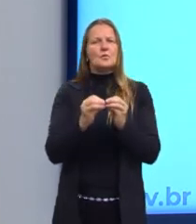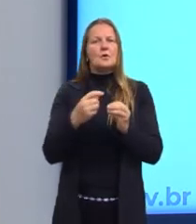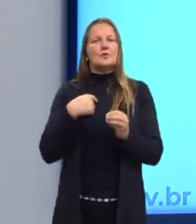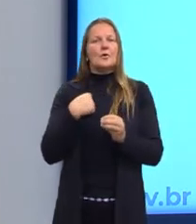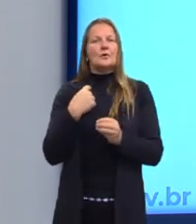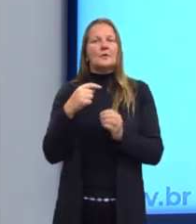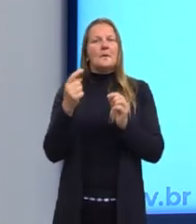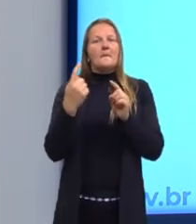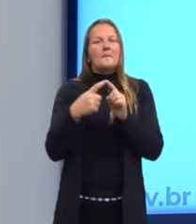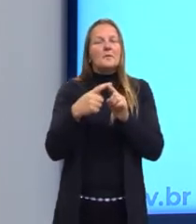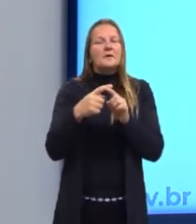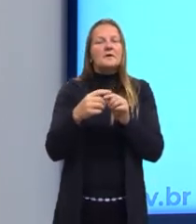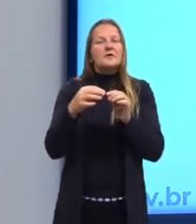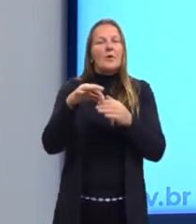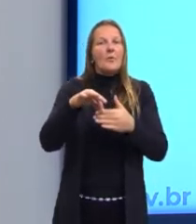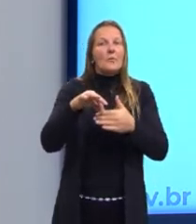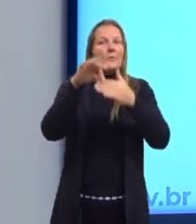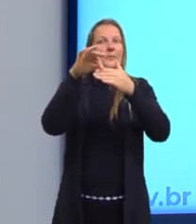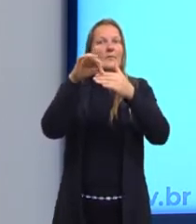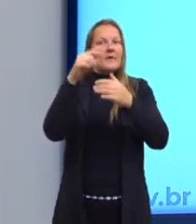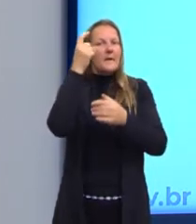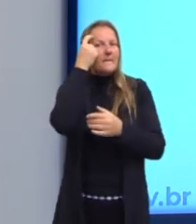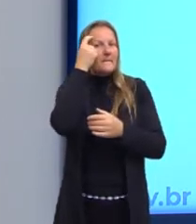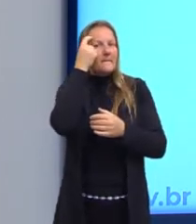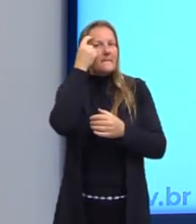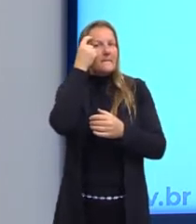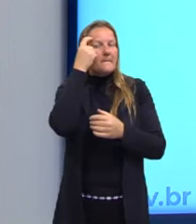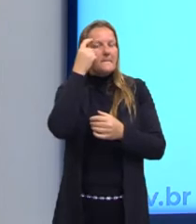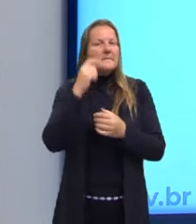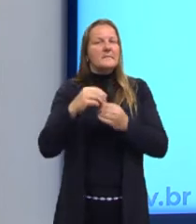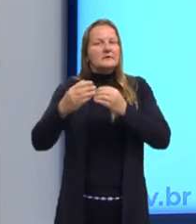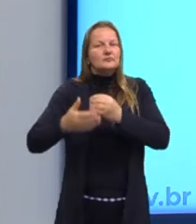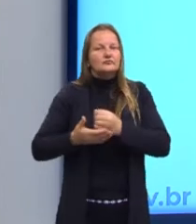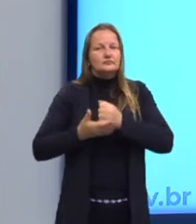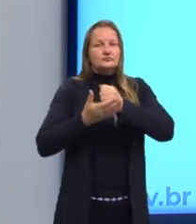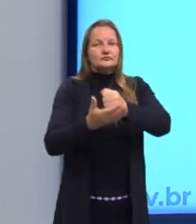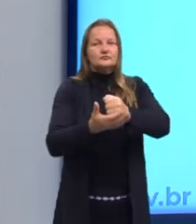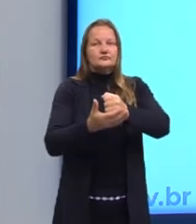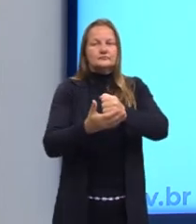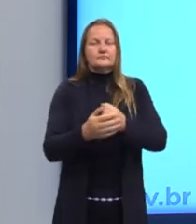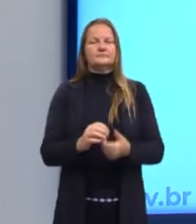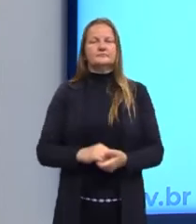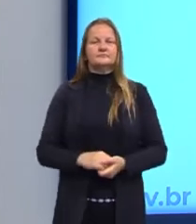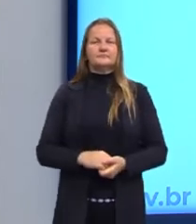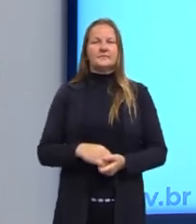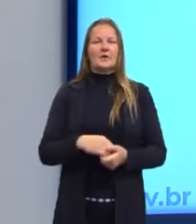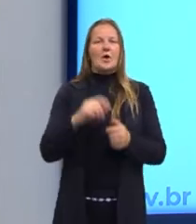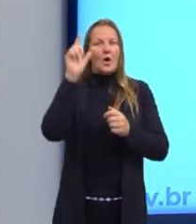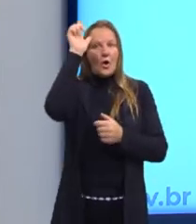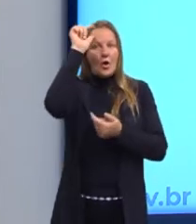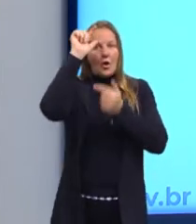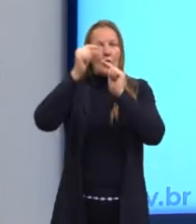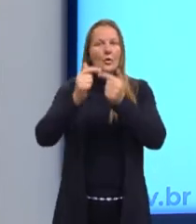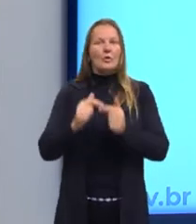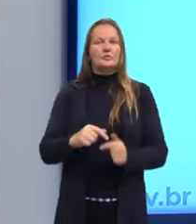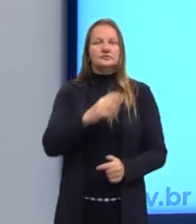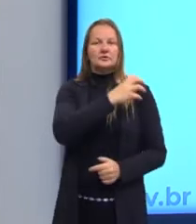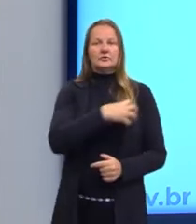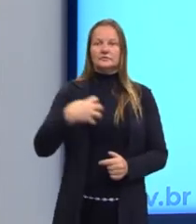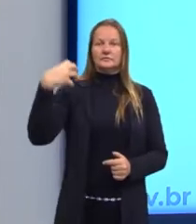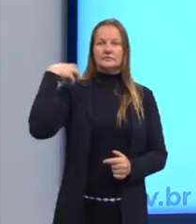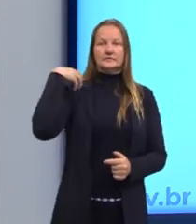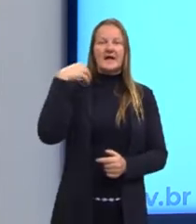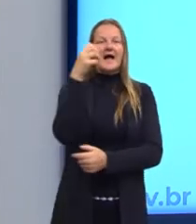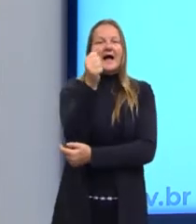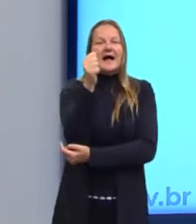por meio de evidências que a sustentem. Então a lógica aristotélica, que é a que chega a nós até hoje, é essa maneira,